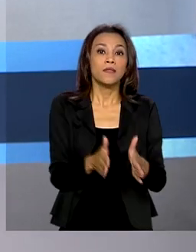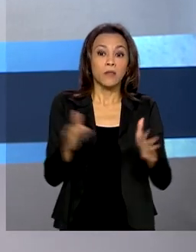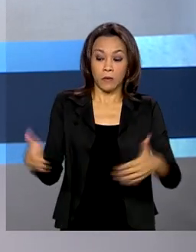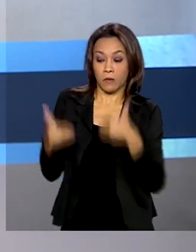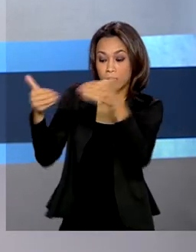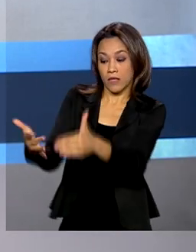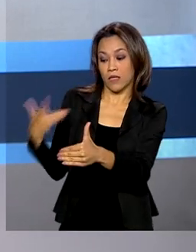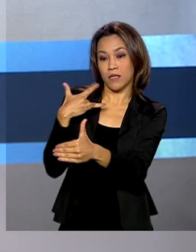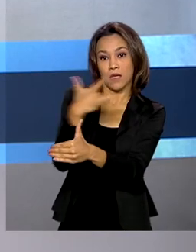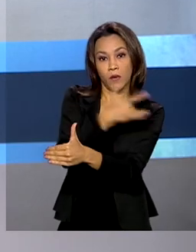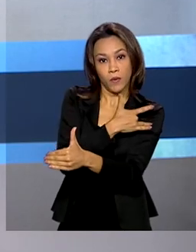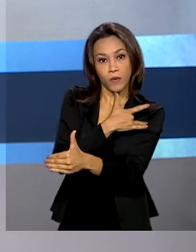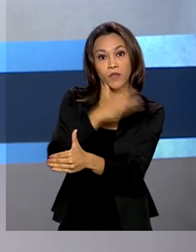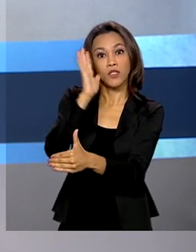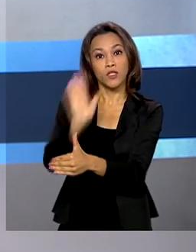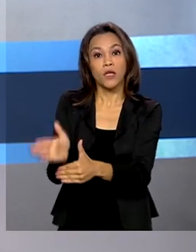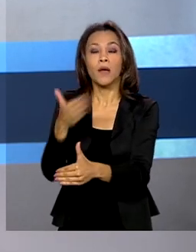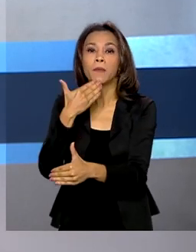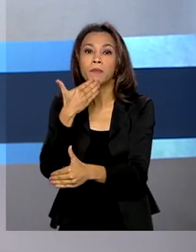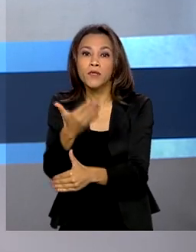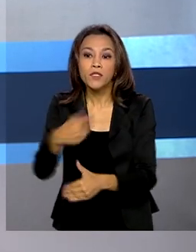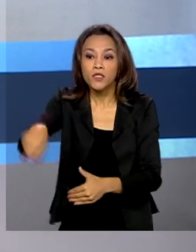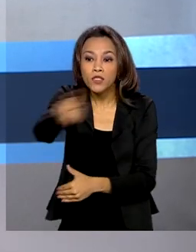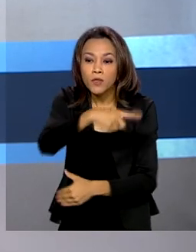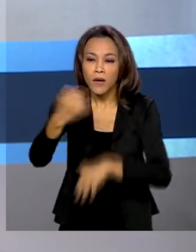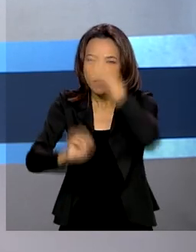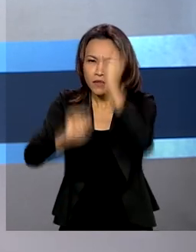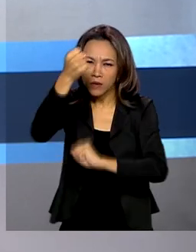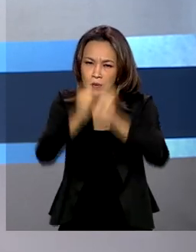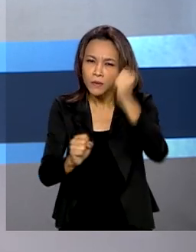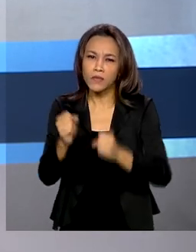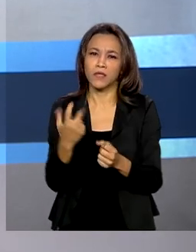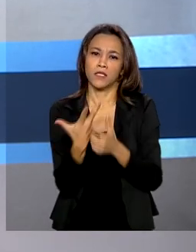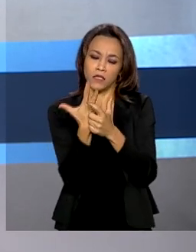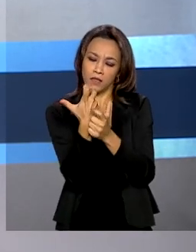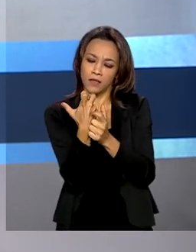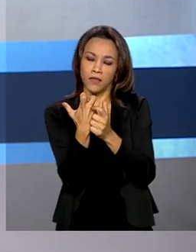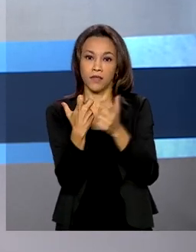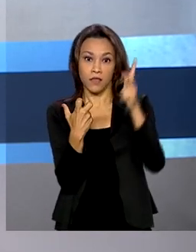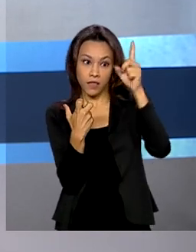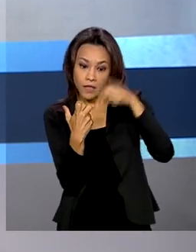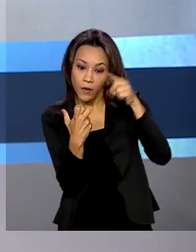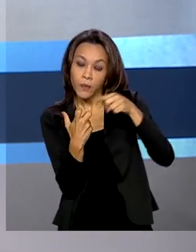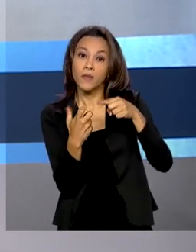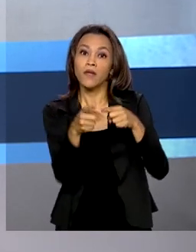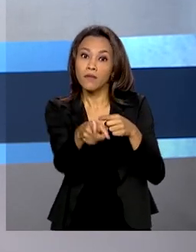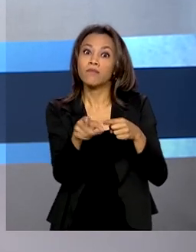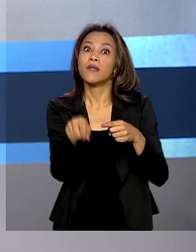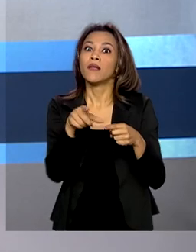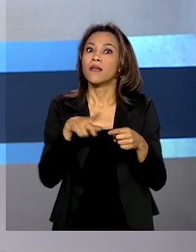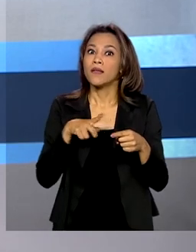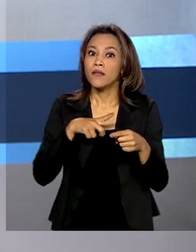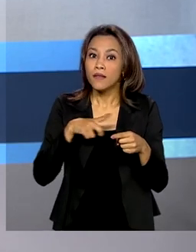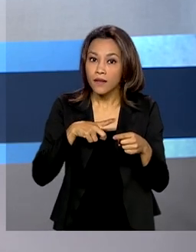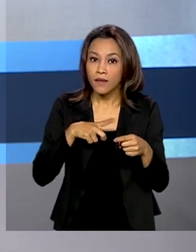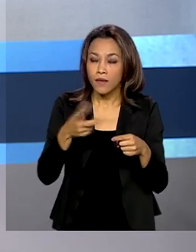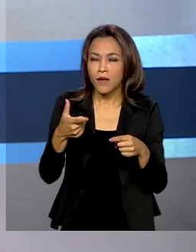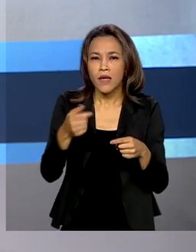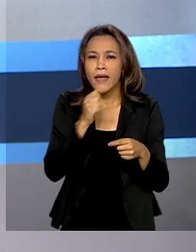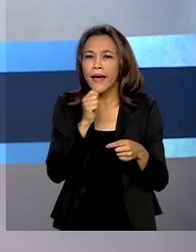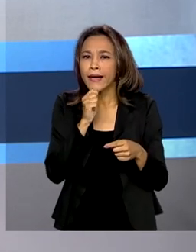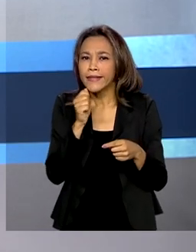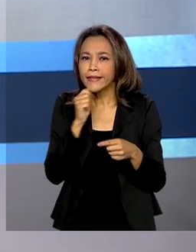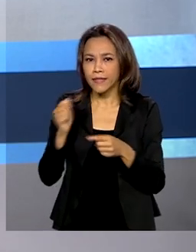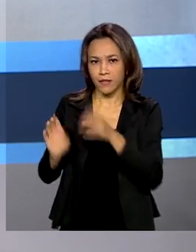Saúde requisitou, junto aos fabricantes de seringas e agulhas, estoques excedentes do material, enquanto não se conclui o processo